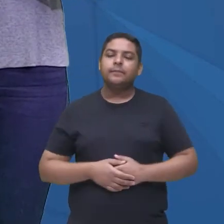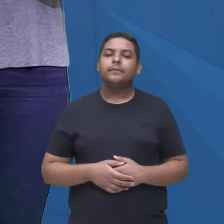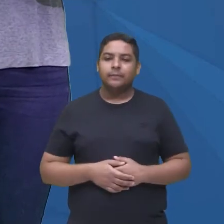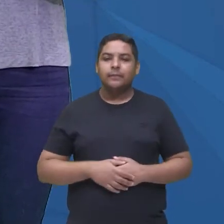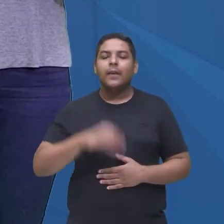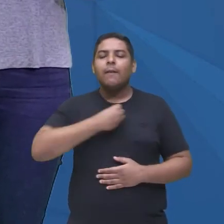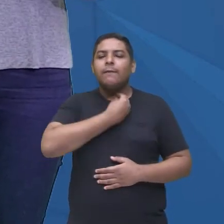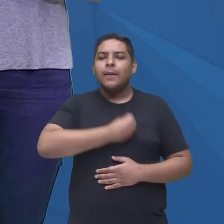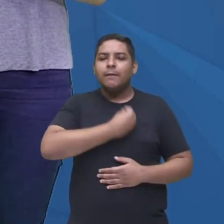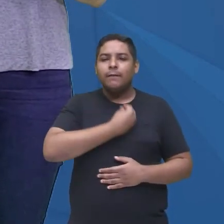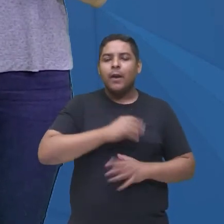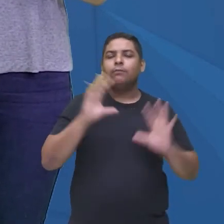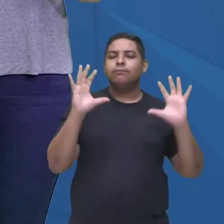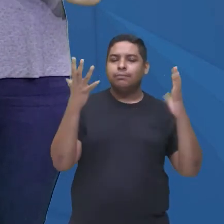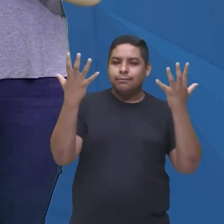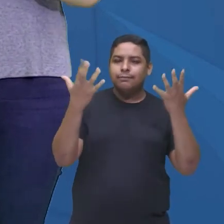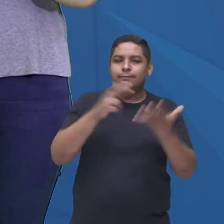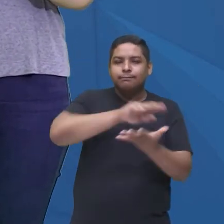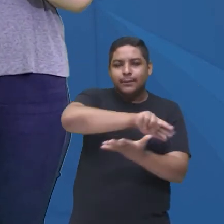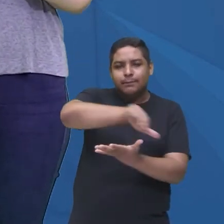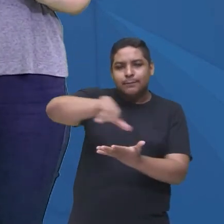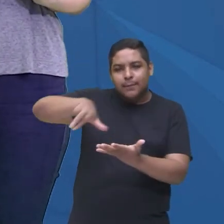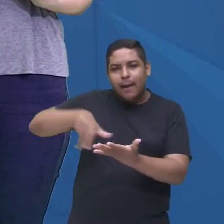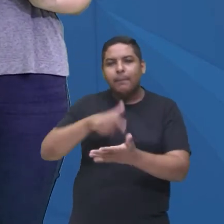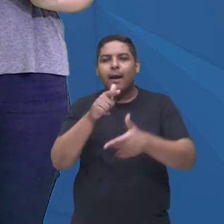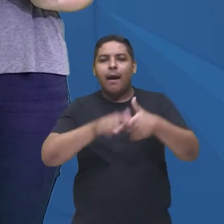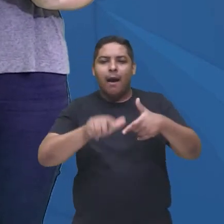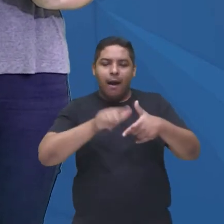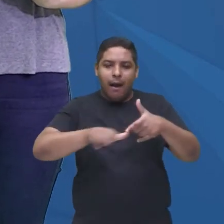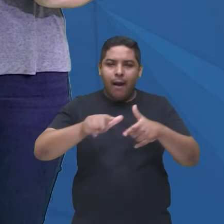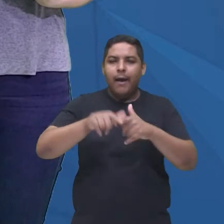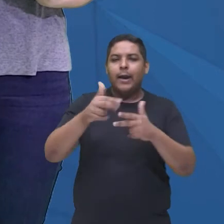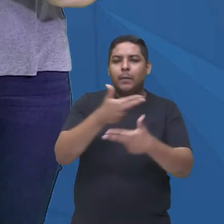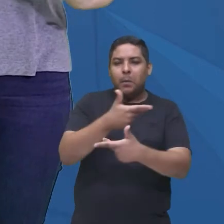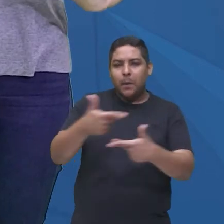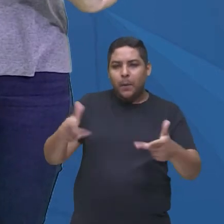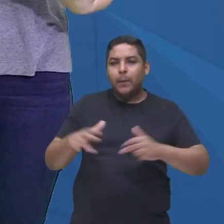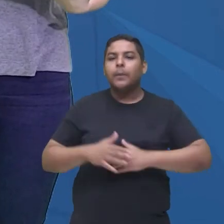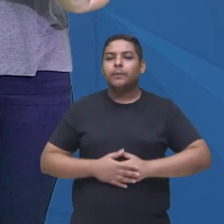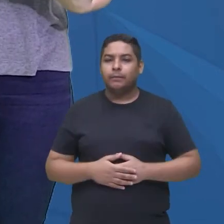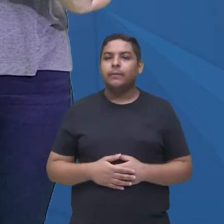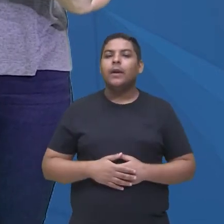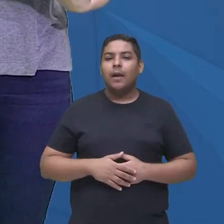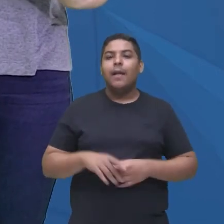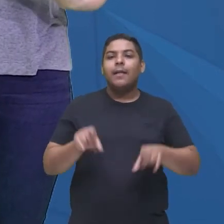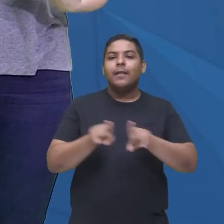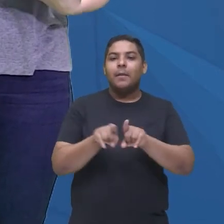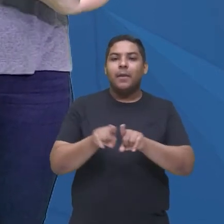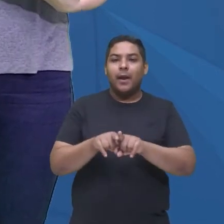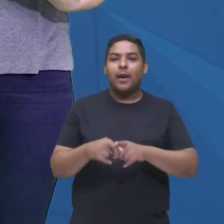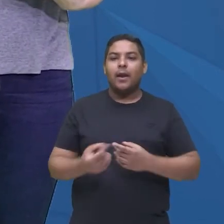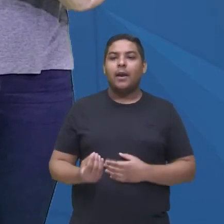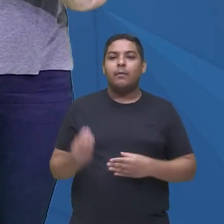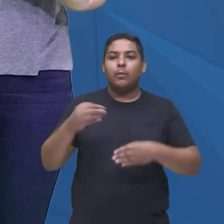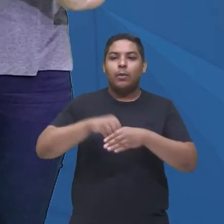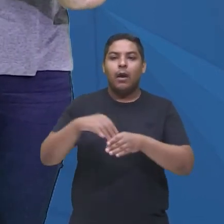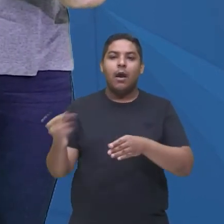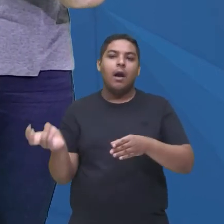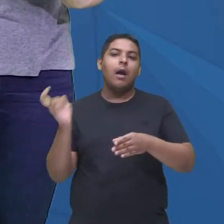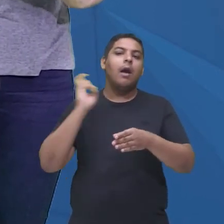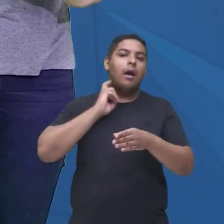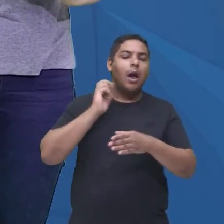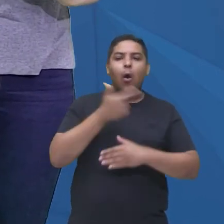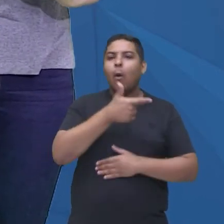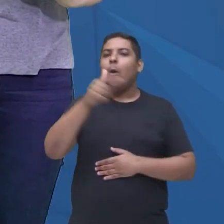toda, né, acontece N situações, inclusive, a presença de vampiros originais, que aí gera um spin-off, que é uma outra